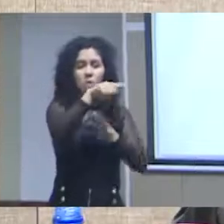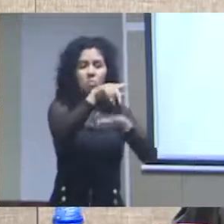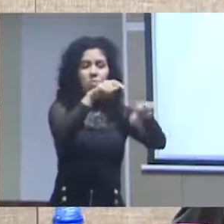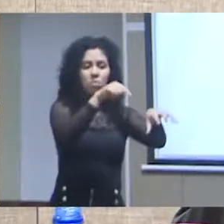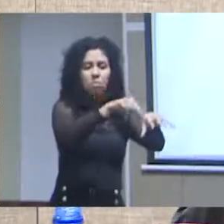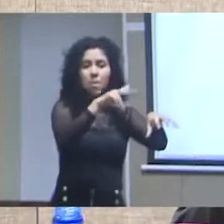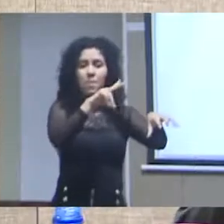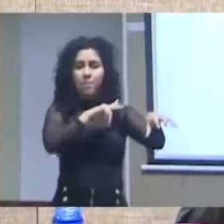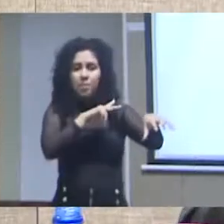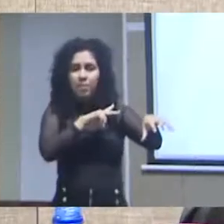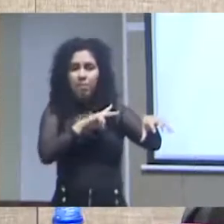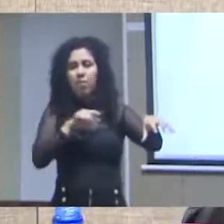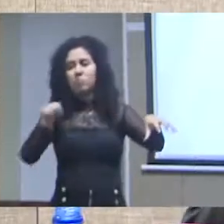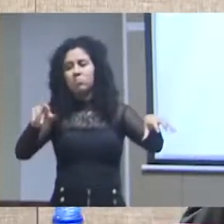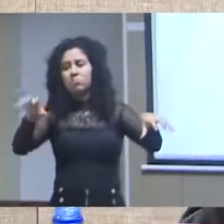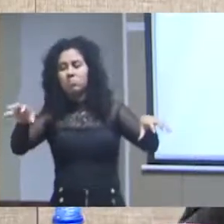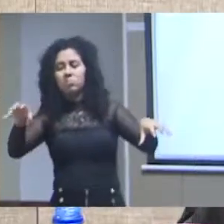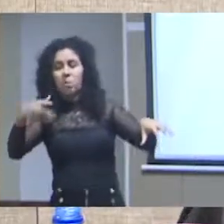censitários